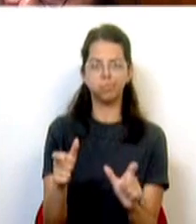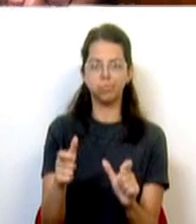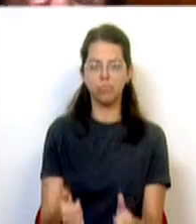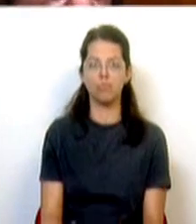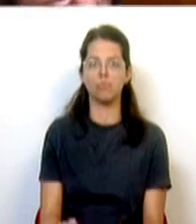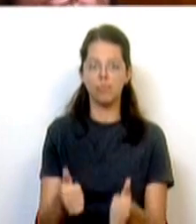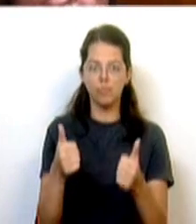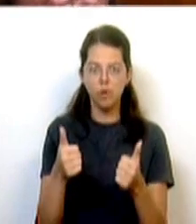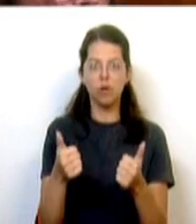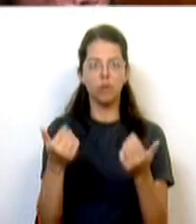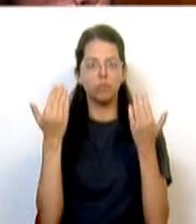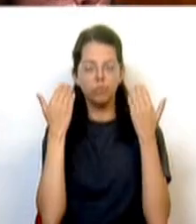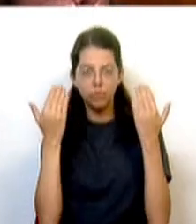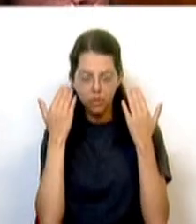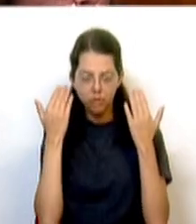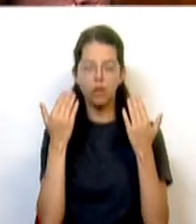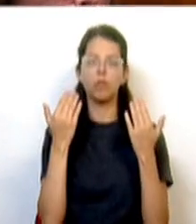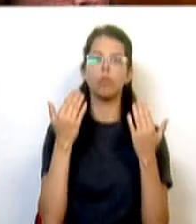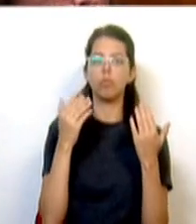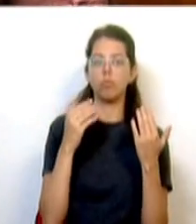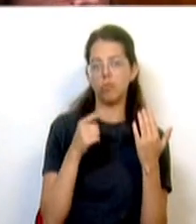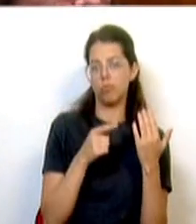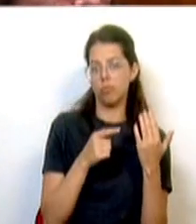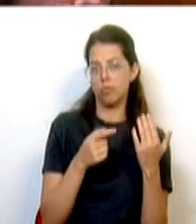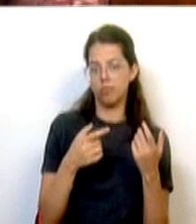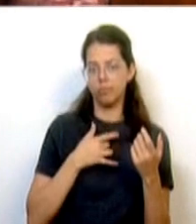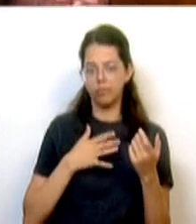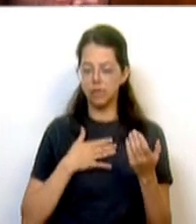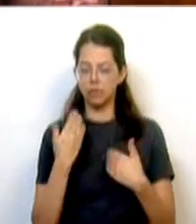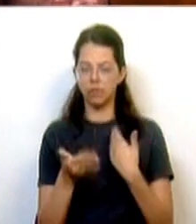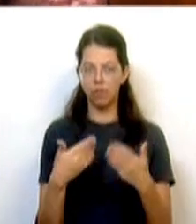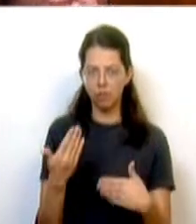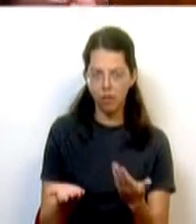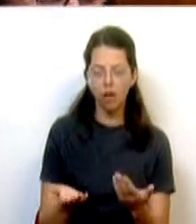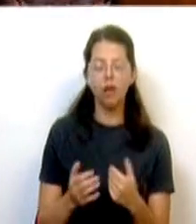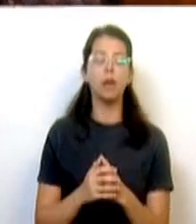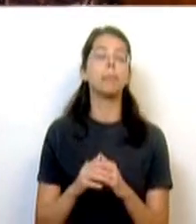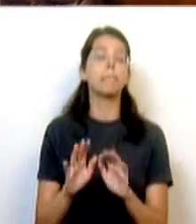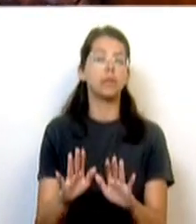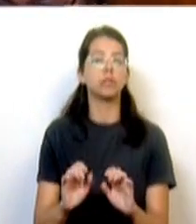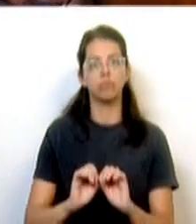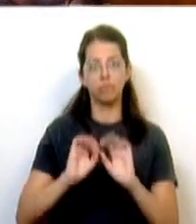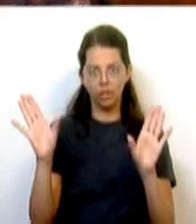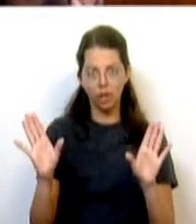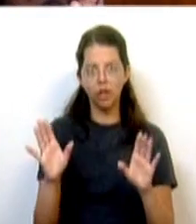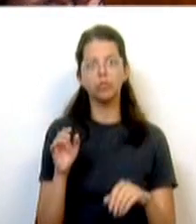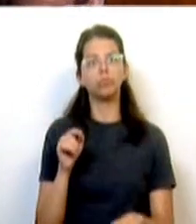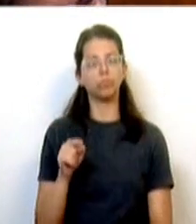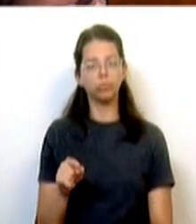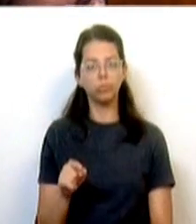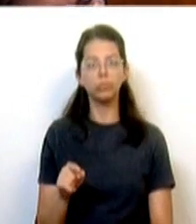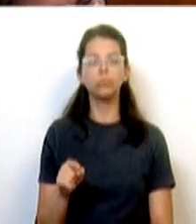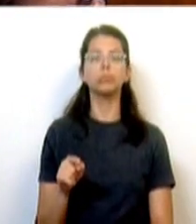é a informação prestada pelas empresas, sem deixar, obviamente, de também